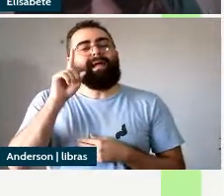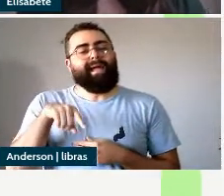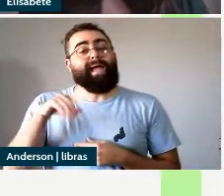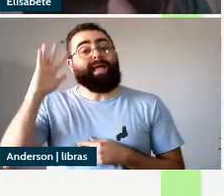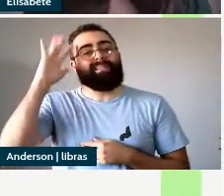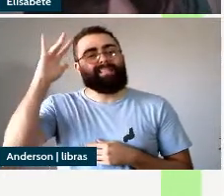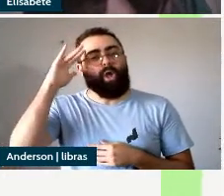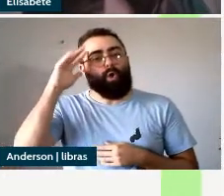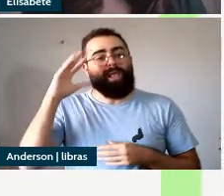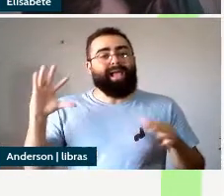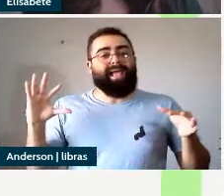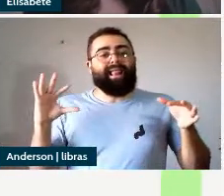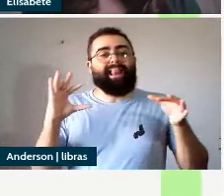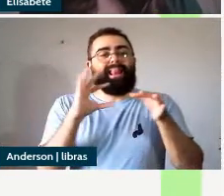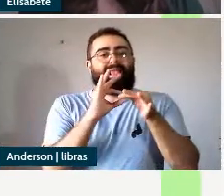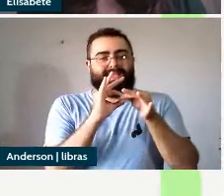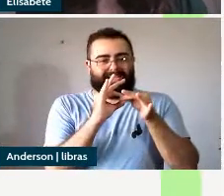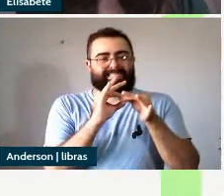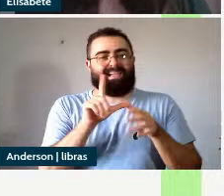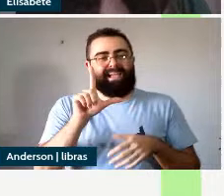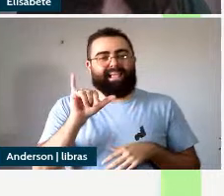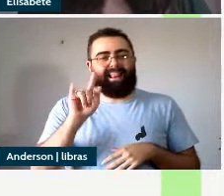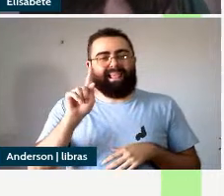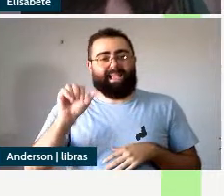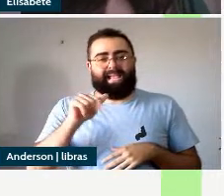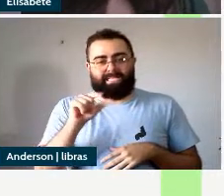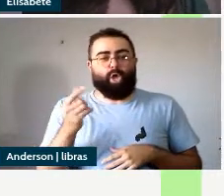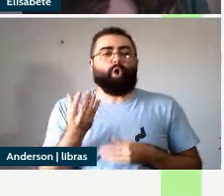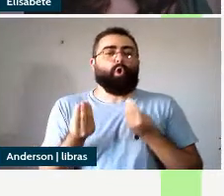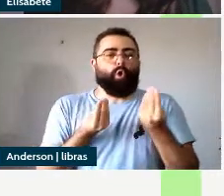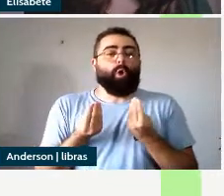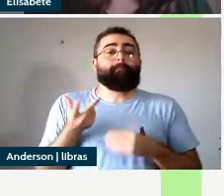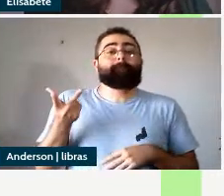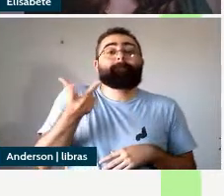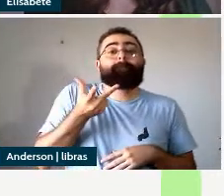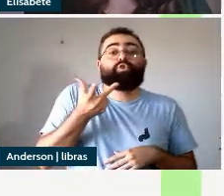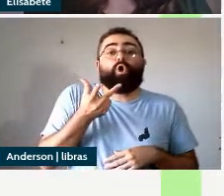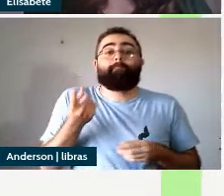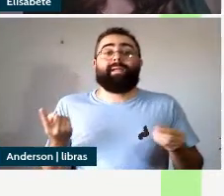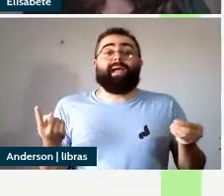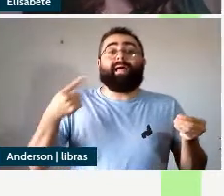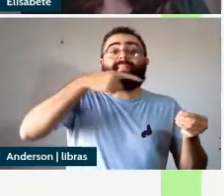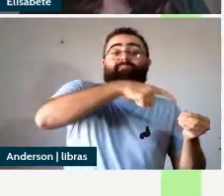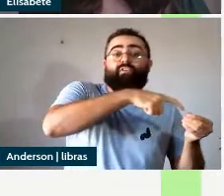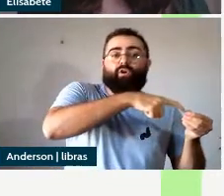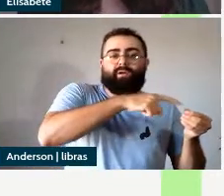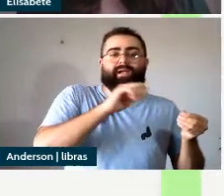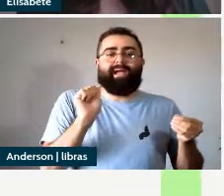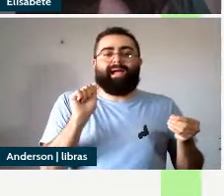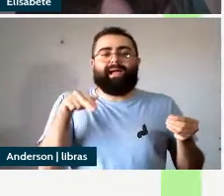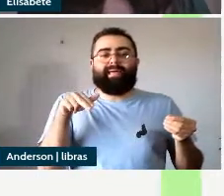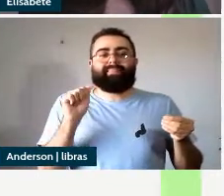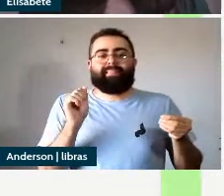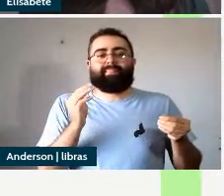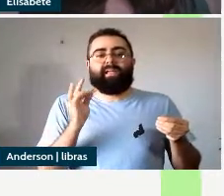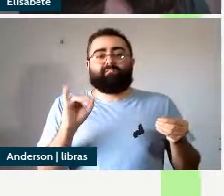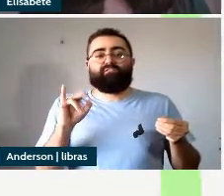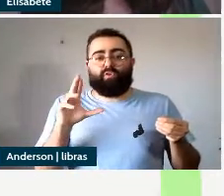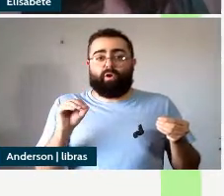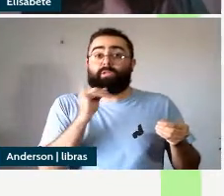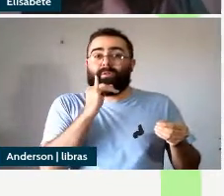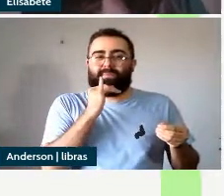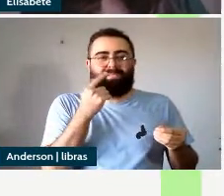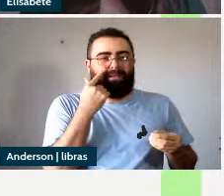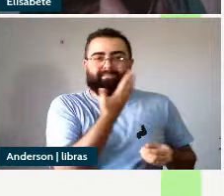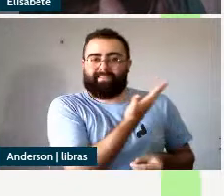ligação tem relação com comportamento de pronomes e anafóricos e esses exemplos em 12 e 13